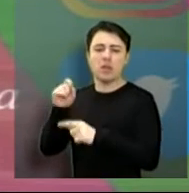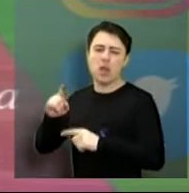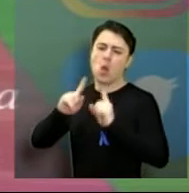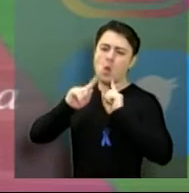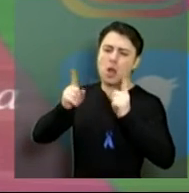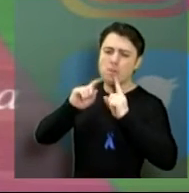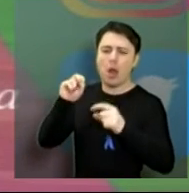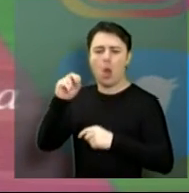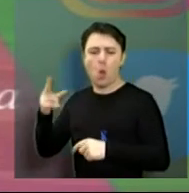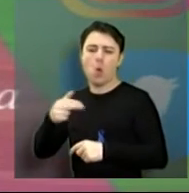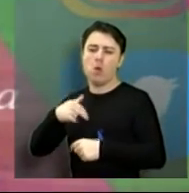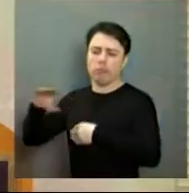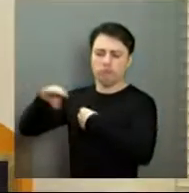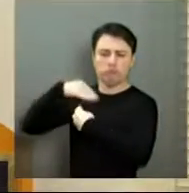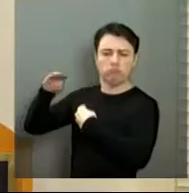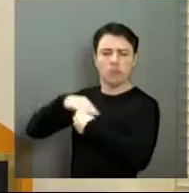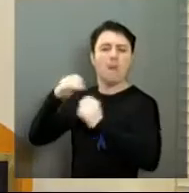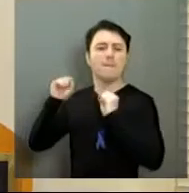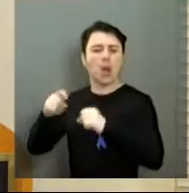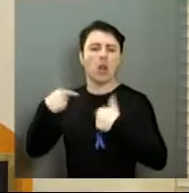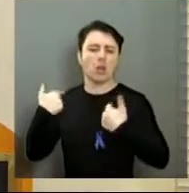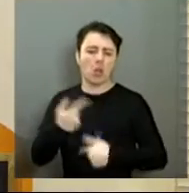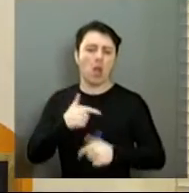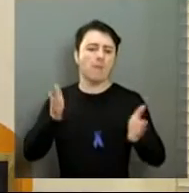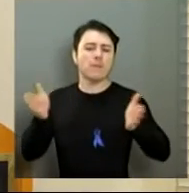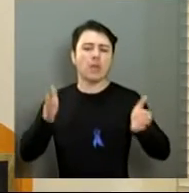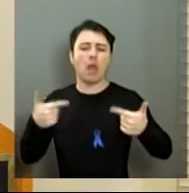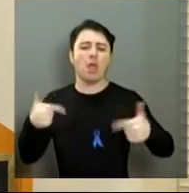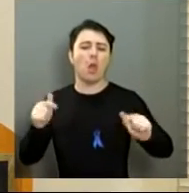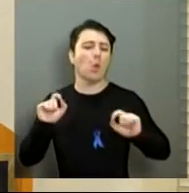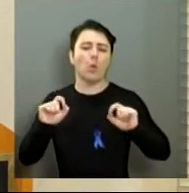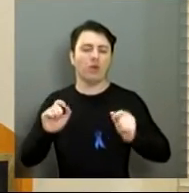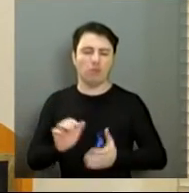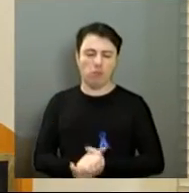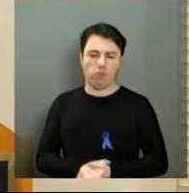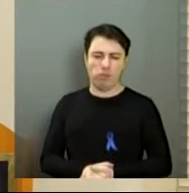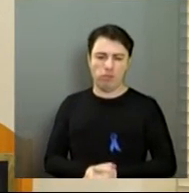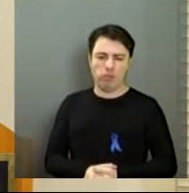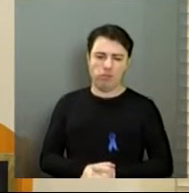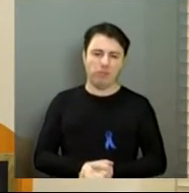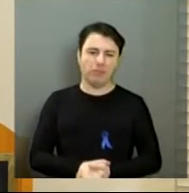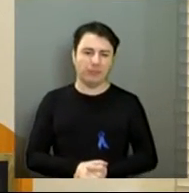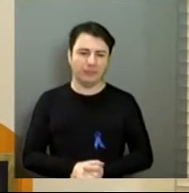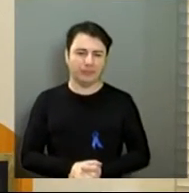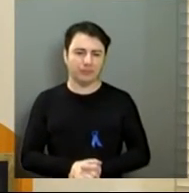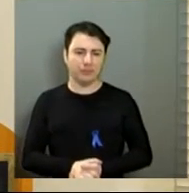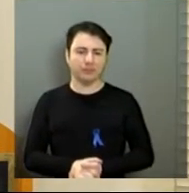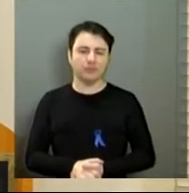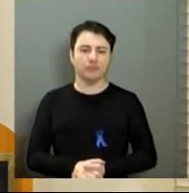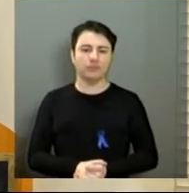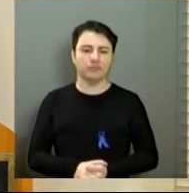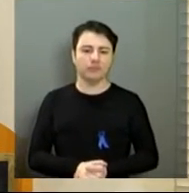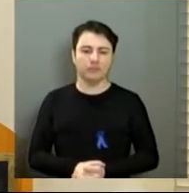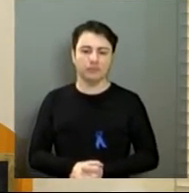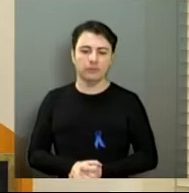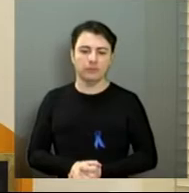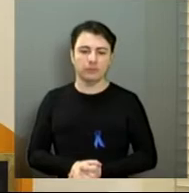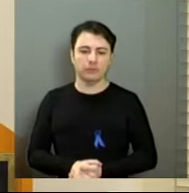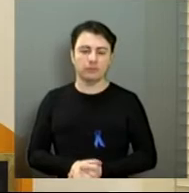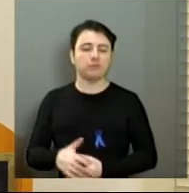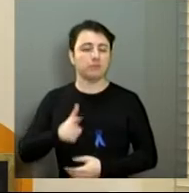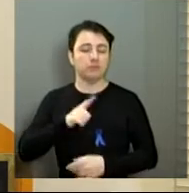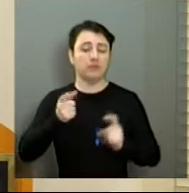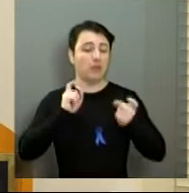sugestões do que nós podemos fazer no mandato. Bom, vamos lá. Nós tivemos, nesta última semana, a tradicional